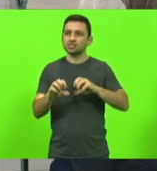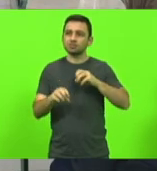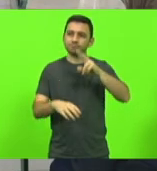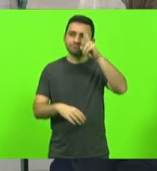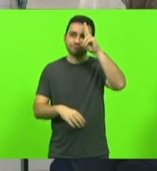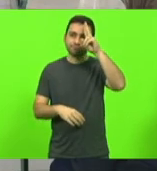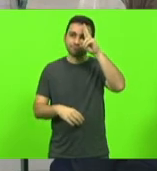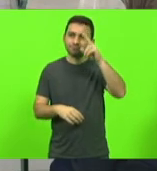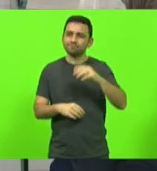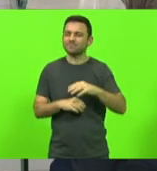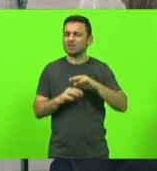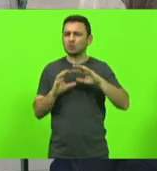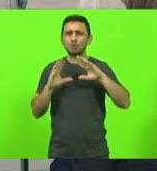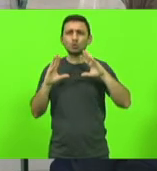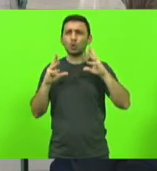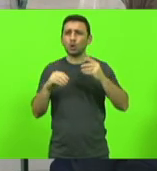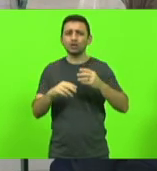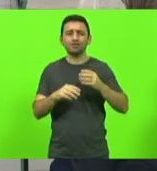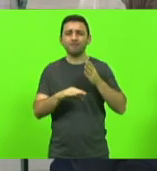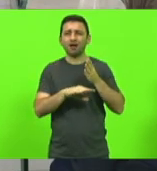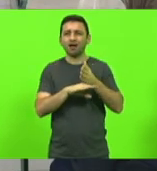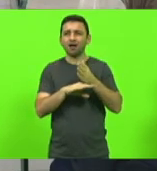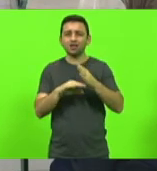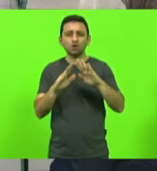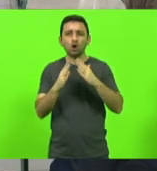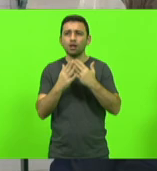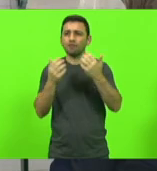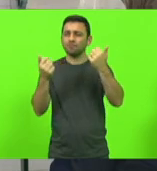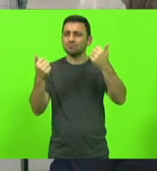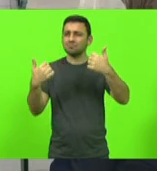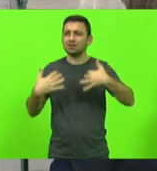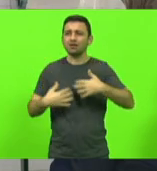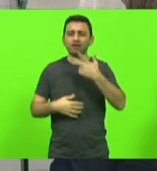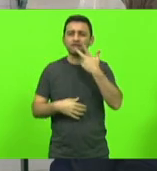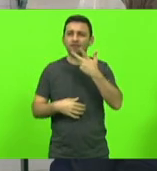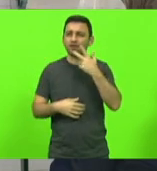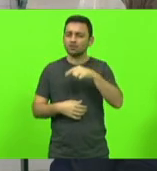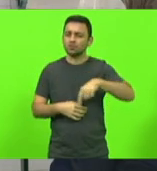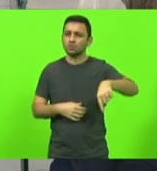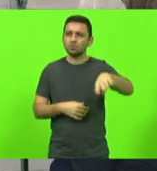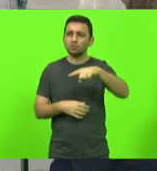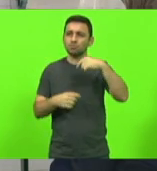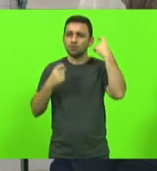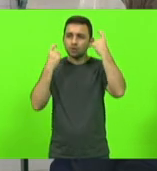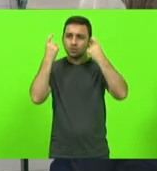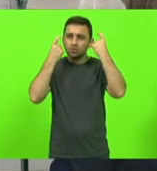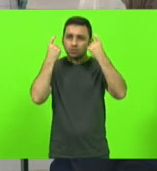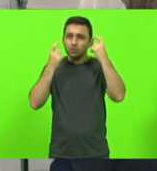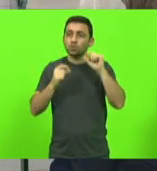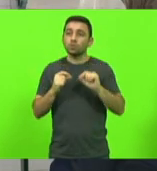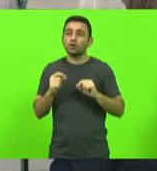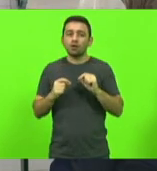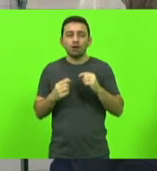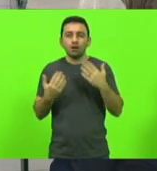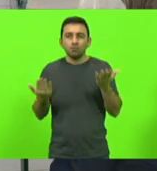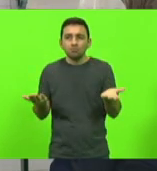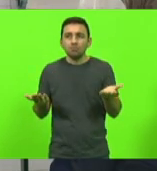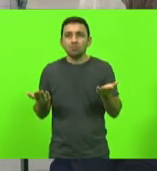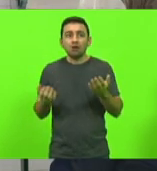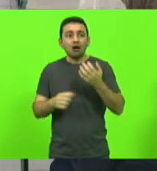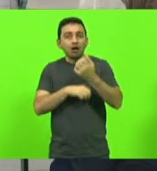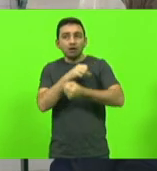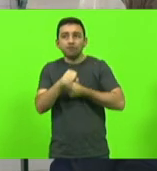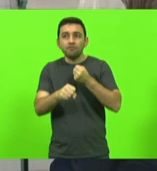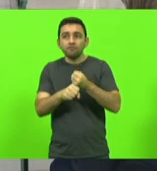em praticamente todas as escolas, com a preocupação de que, deputada, ano que vem, nós